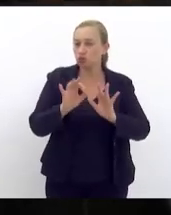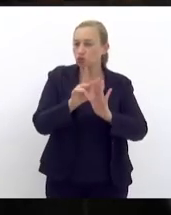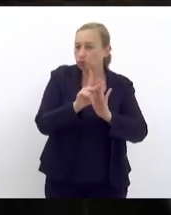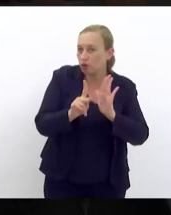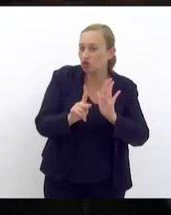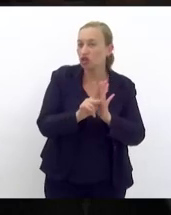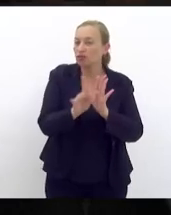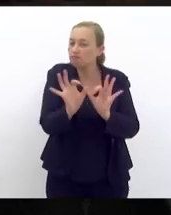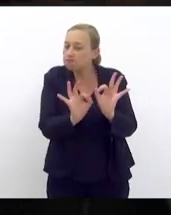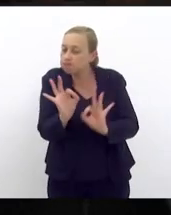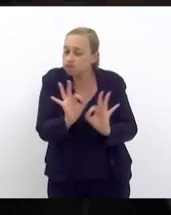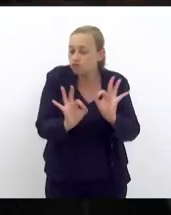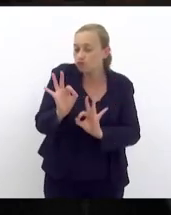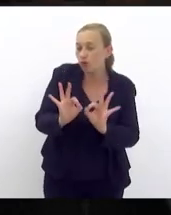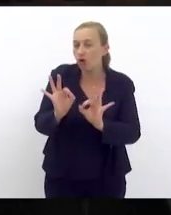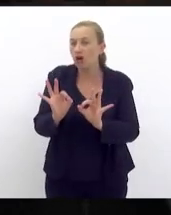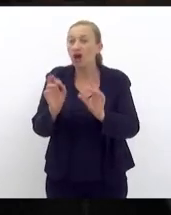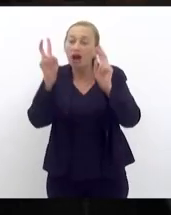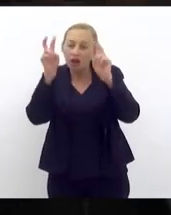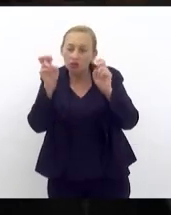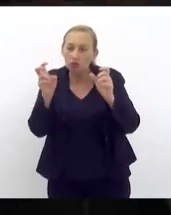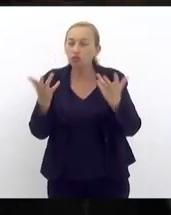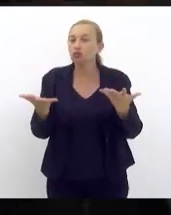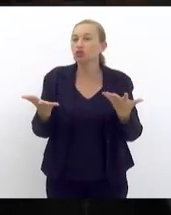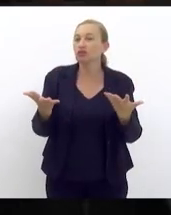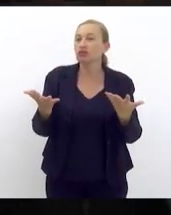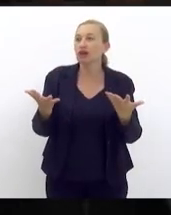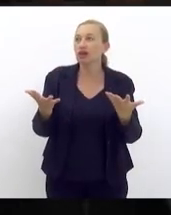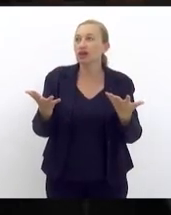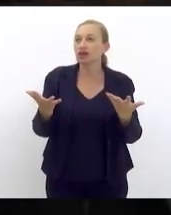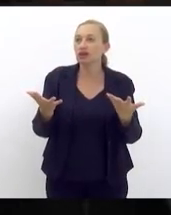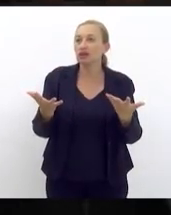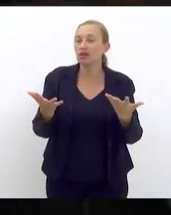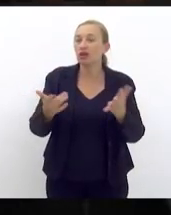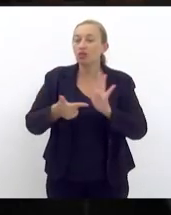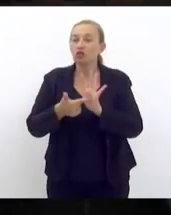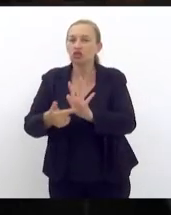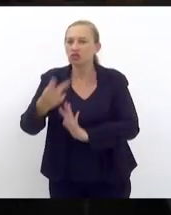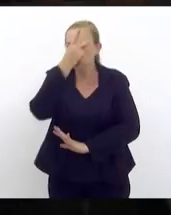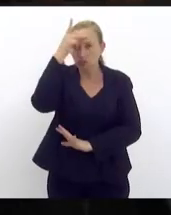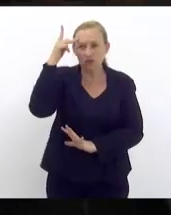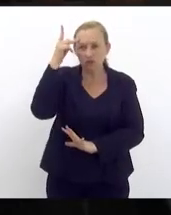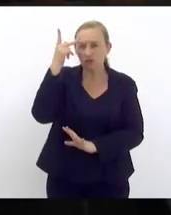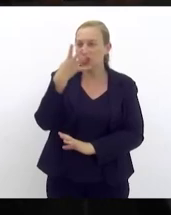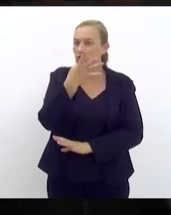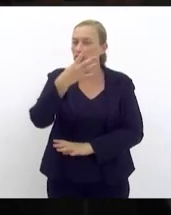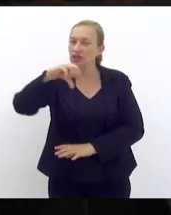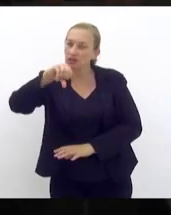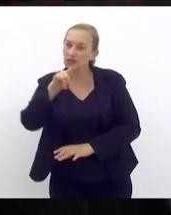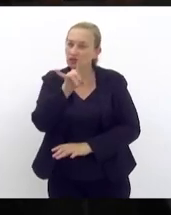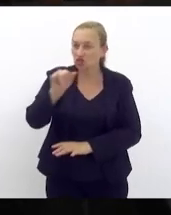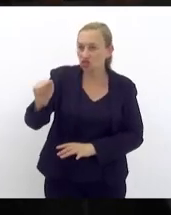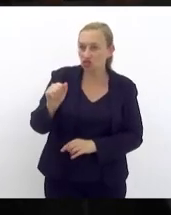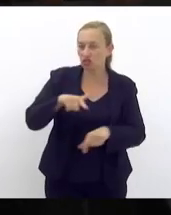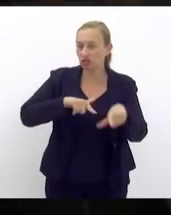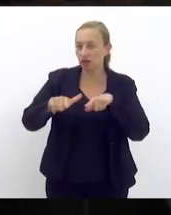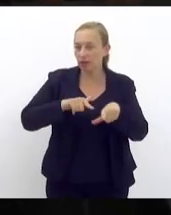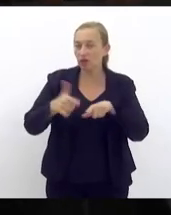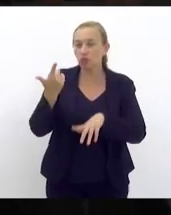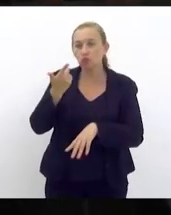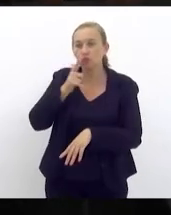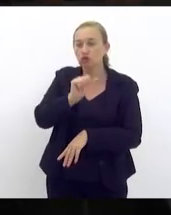muitas questões que a gente vai estar levando para o público nesses 49 dias de mandato a gente